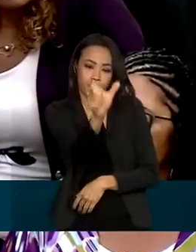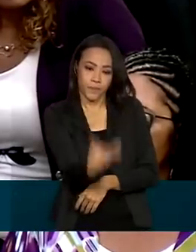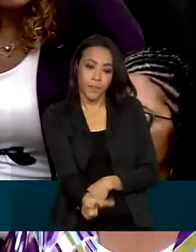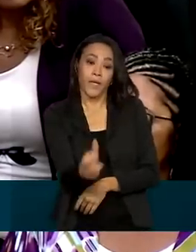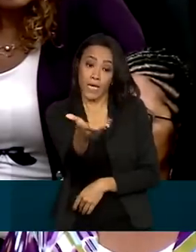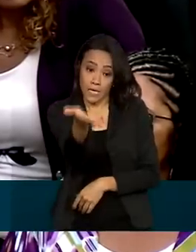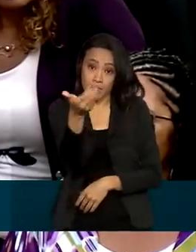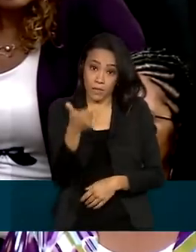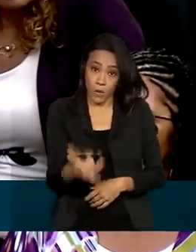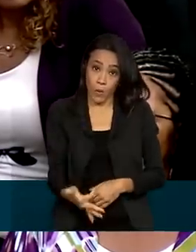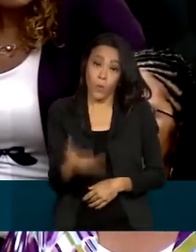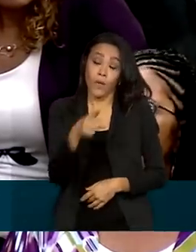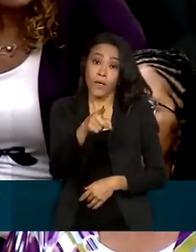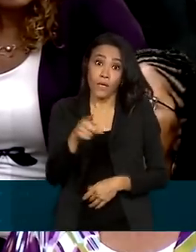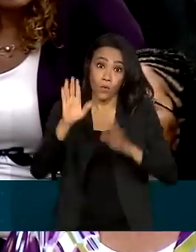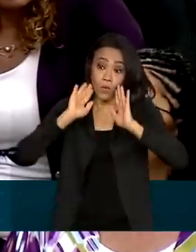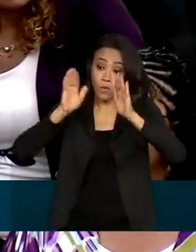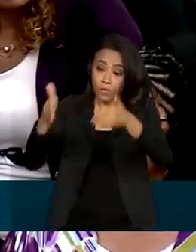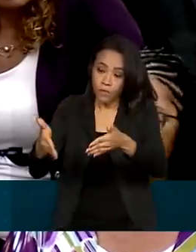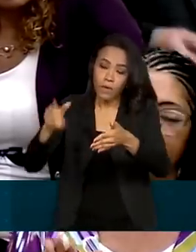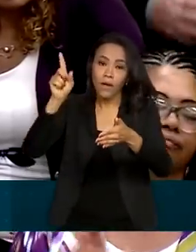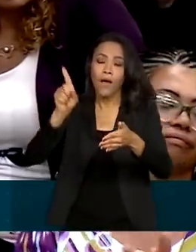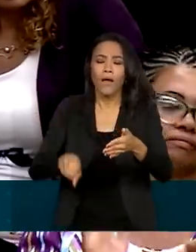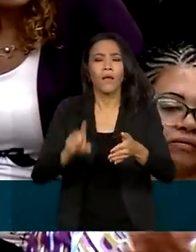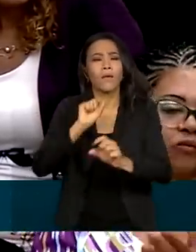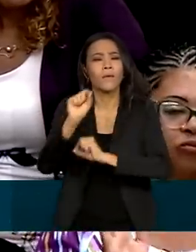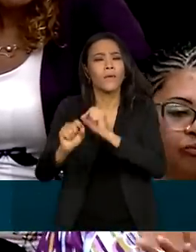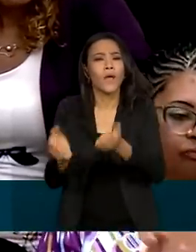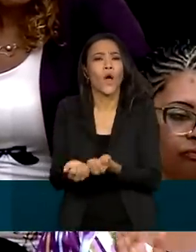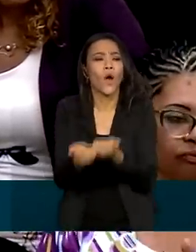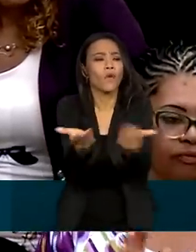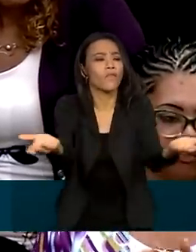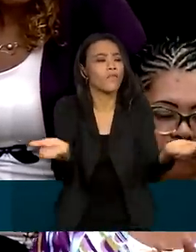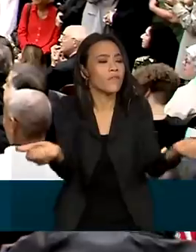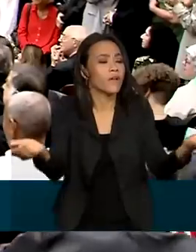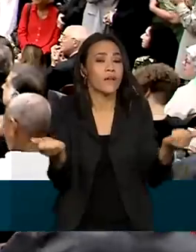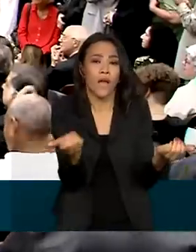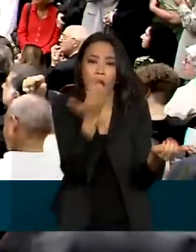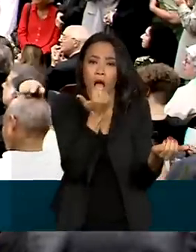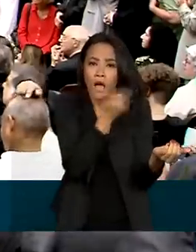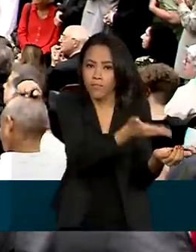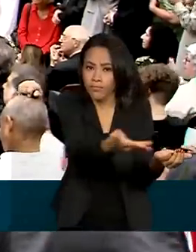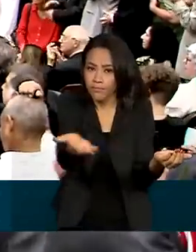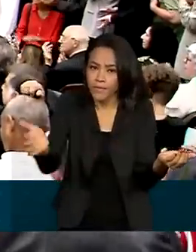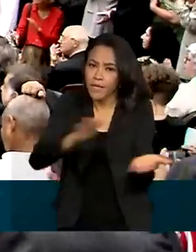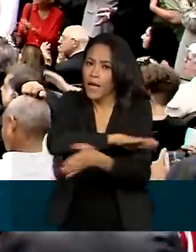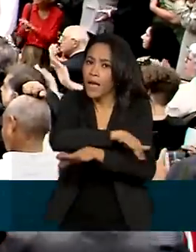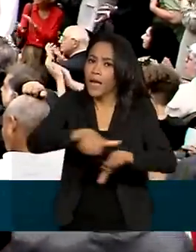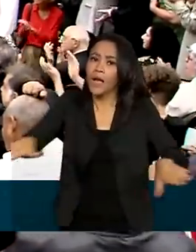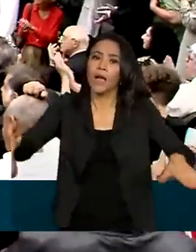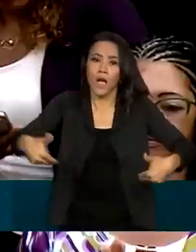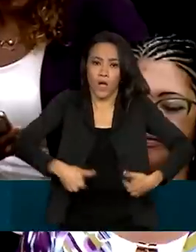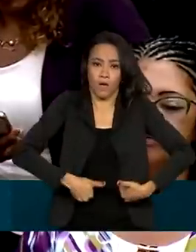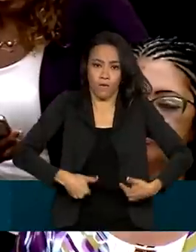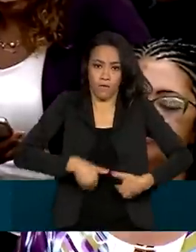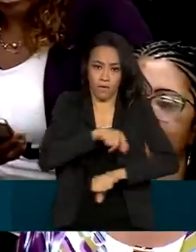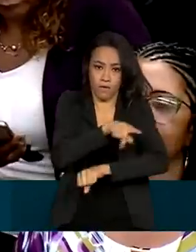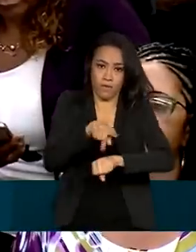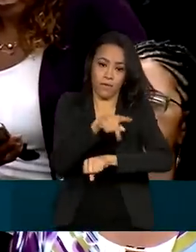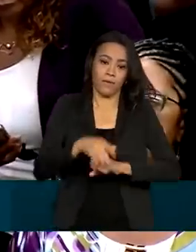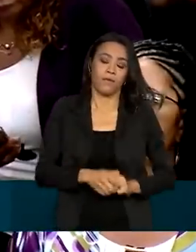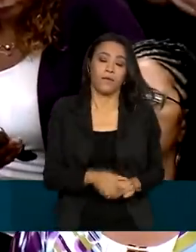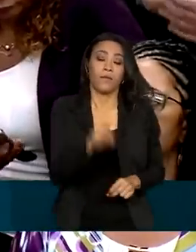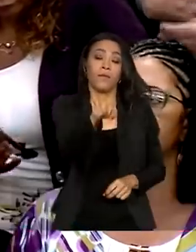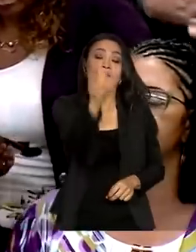garantiu que a prioridade vai ser aumentar a oferta de alimentos e acabar com a fome no país. Nós